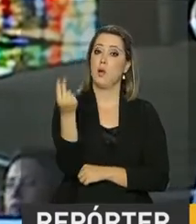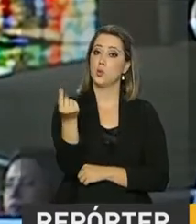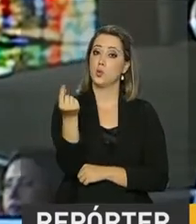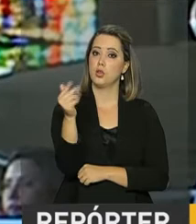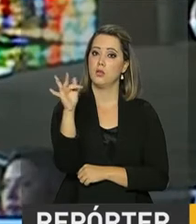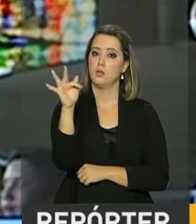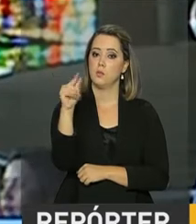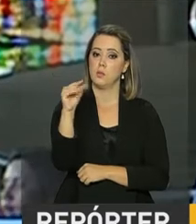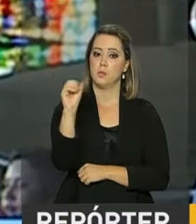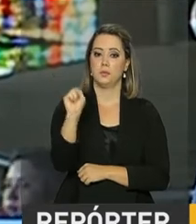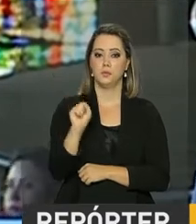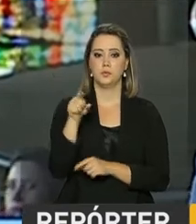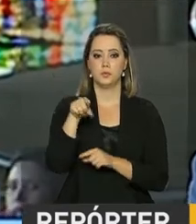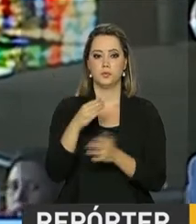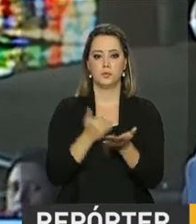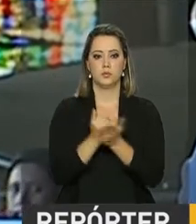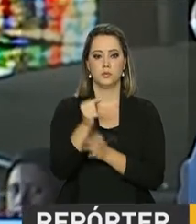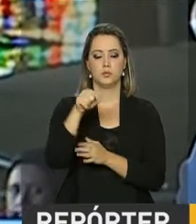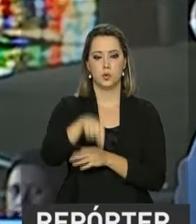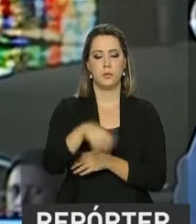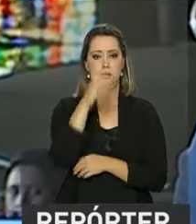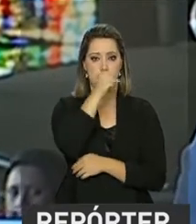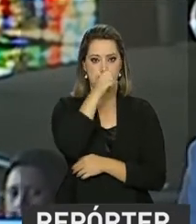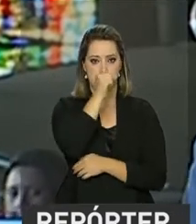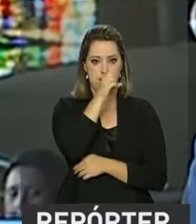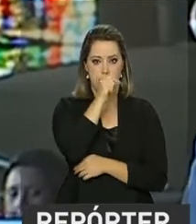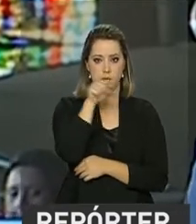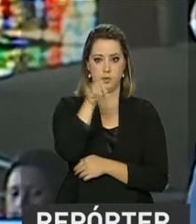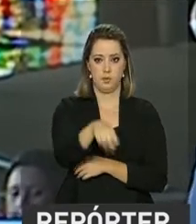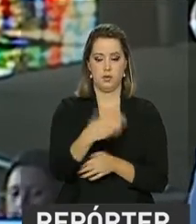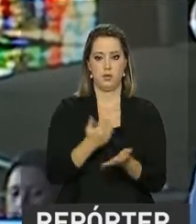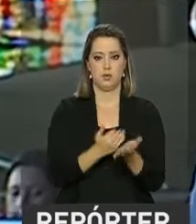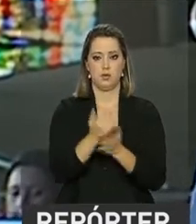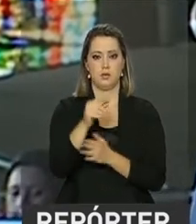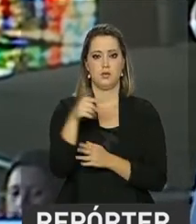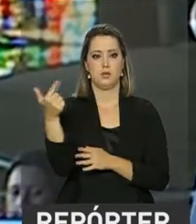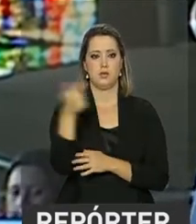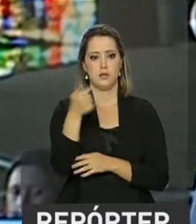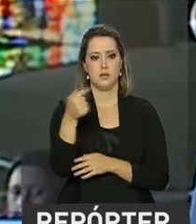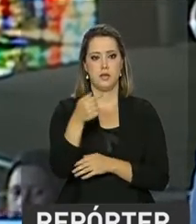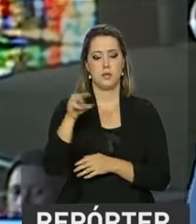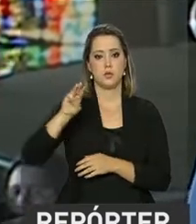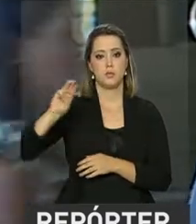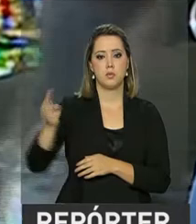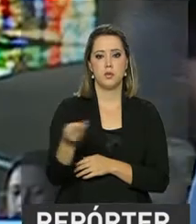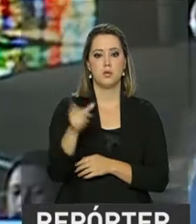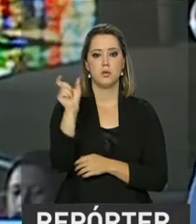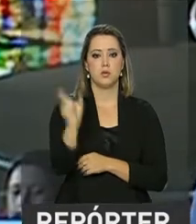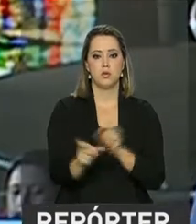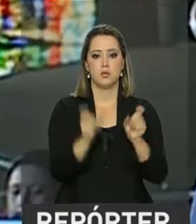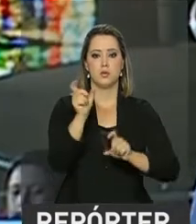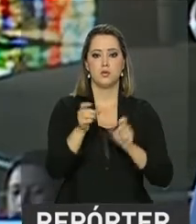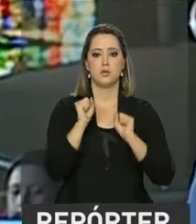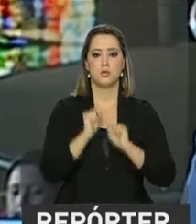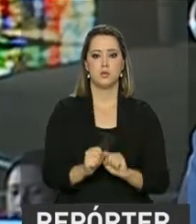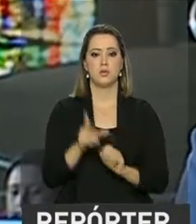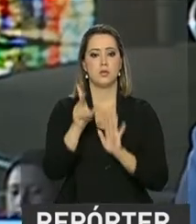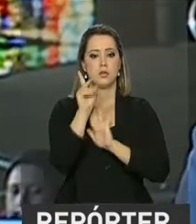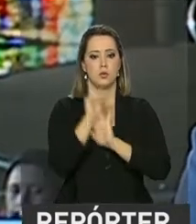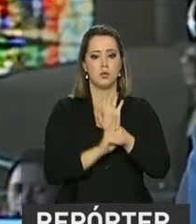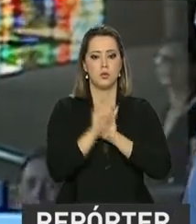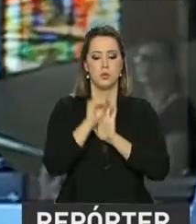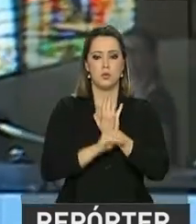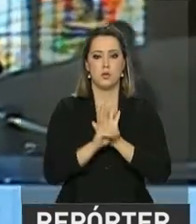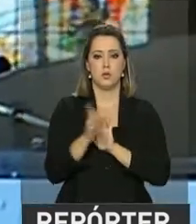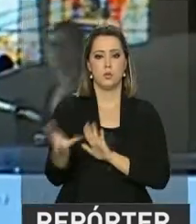contas inativas do FGTS a partir deste sábado. Nesta etapa, 7 milhões e meio de pessoas vão ter direito ao saque. Eu